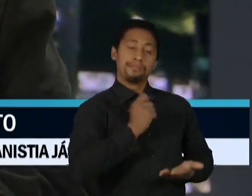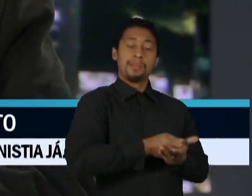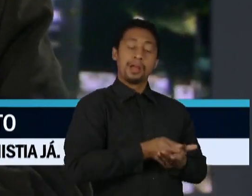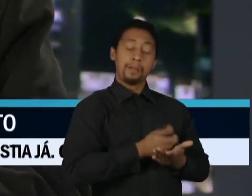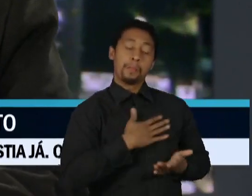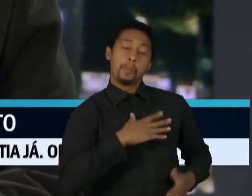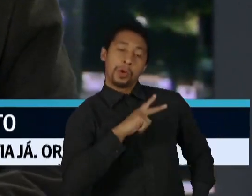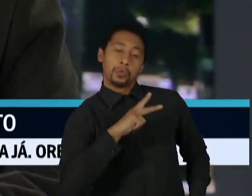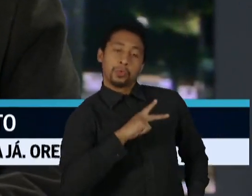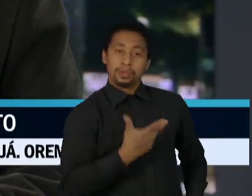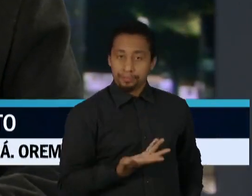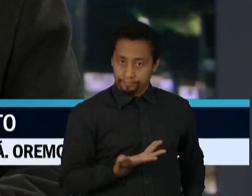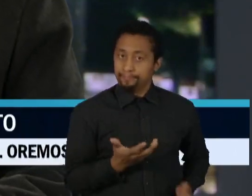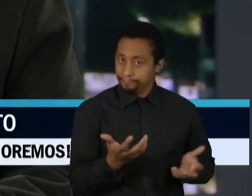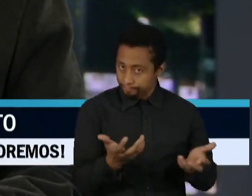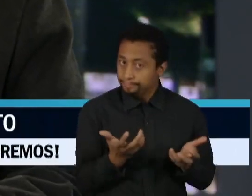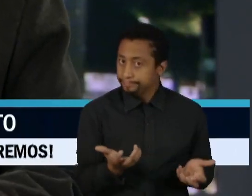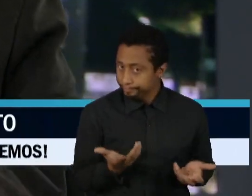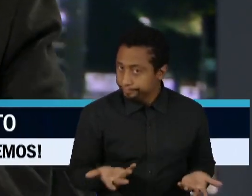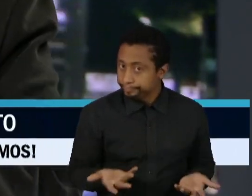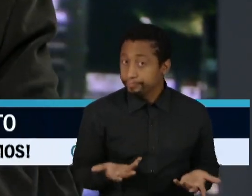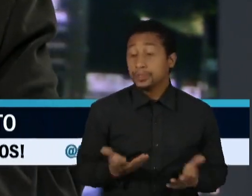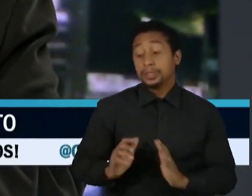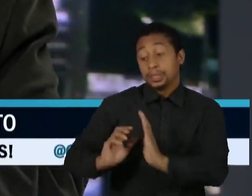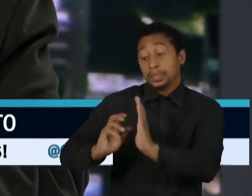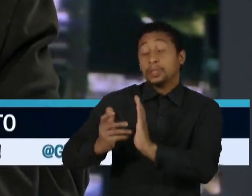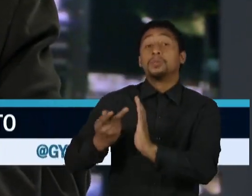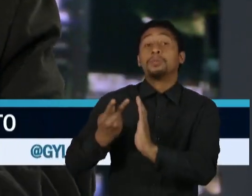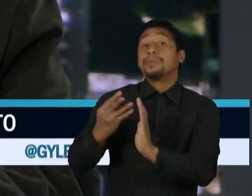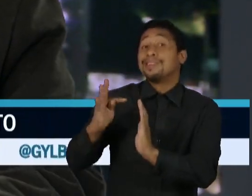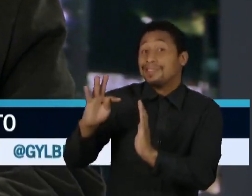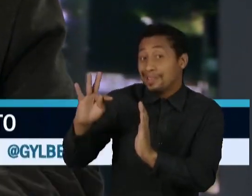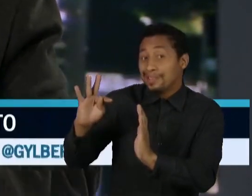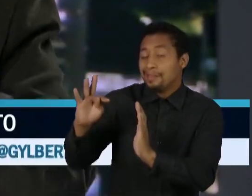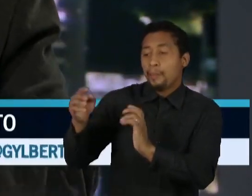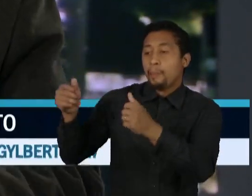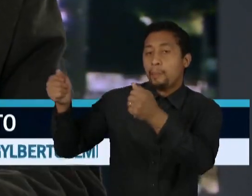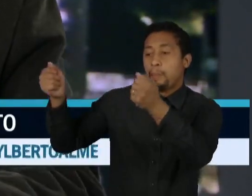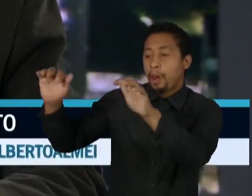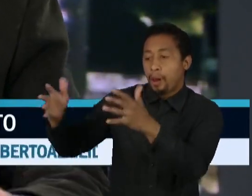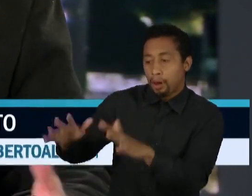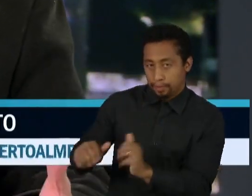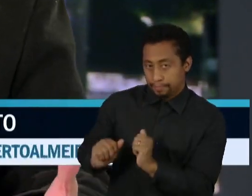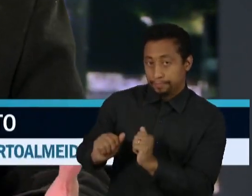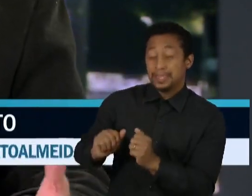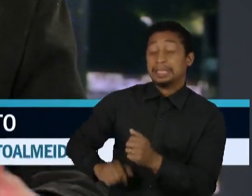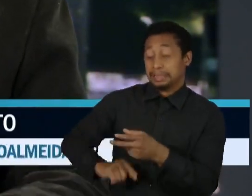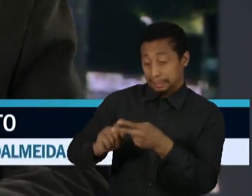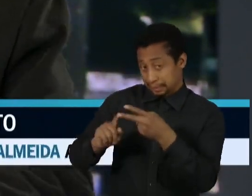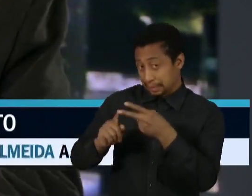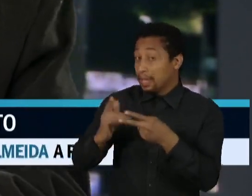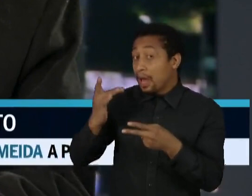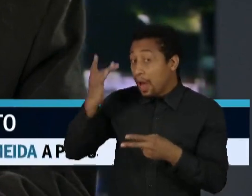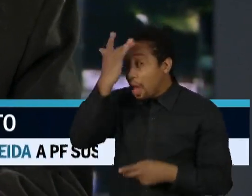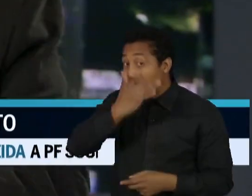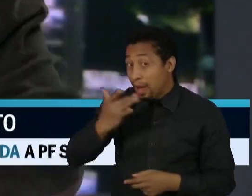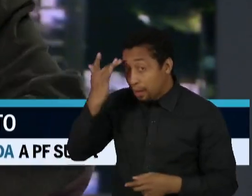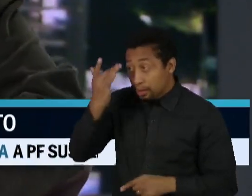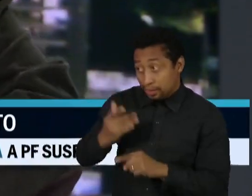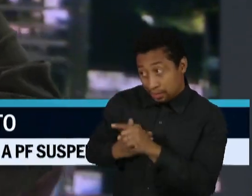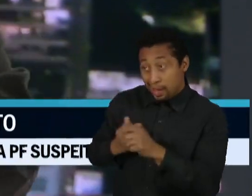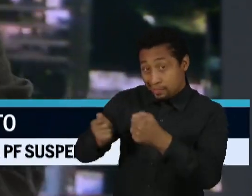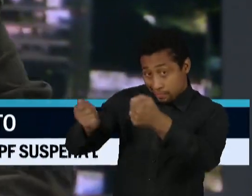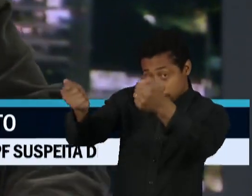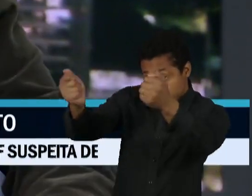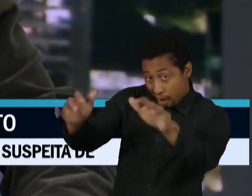E, ao mesmo tempo, se o PT fracassar, o Radar de fracassar, e esse arcabouço ficar muito frouxo, o que